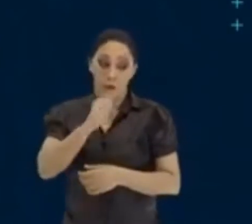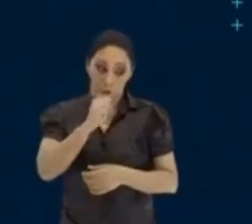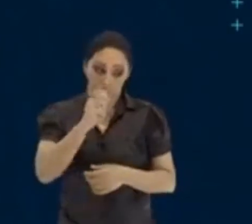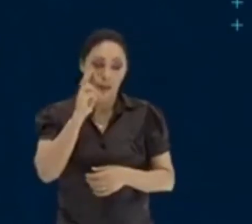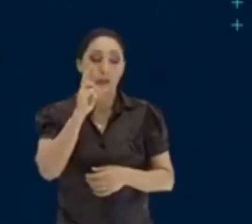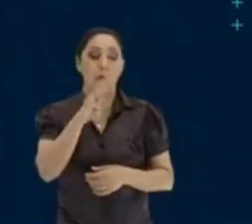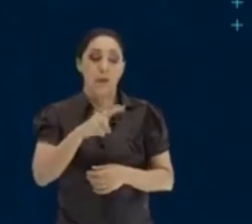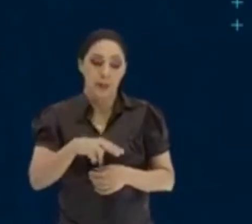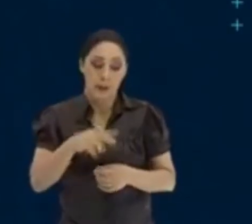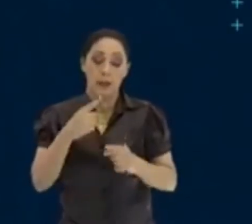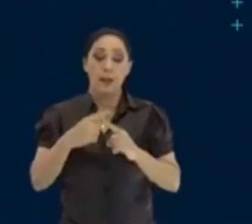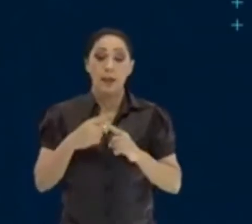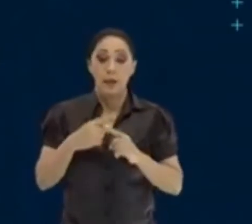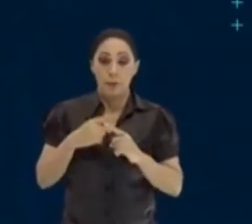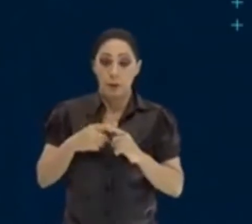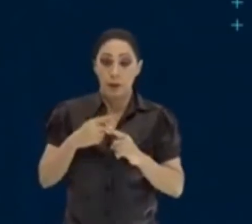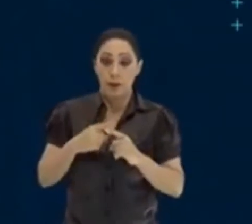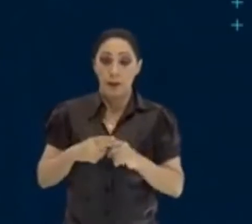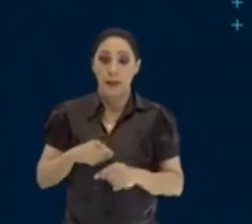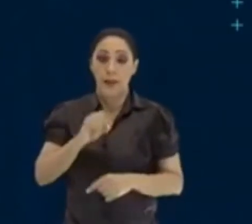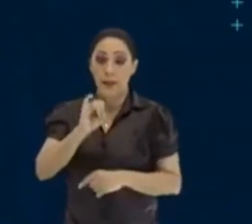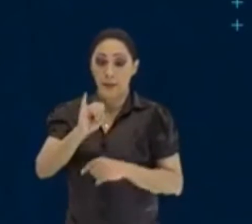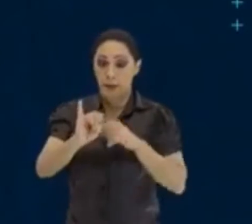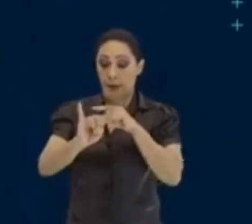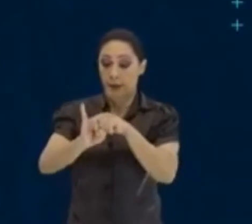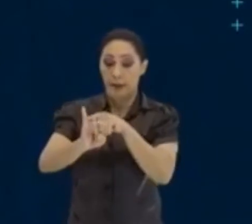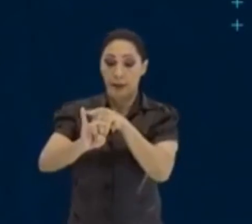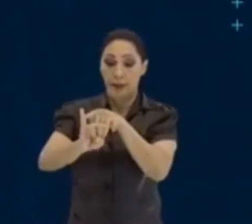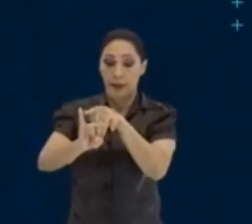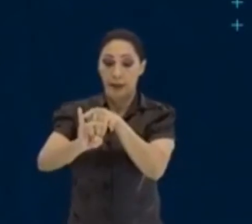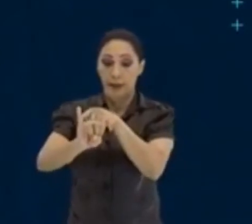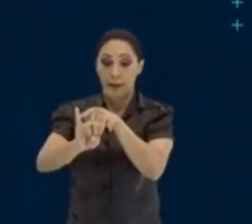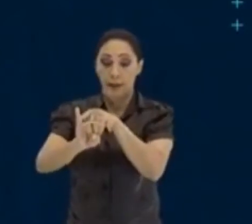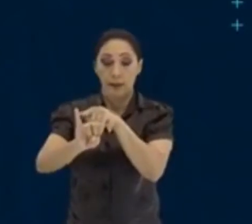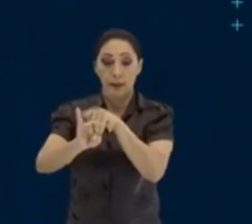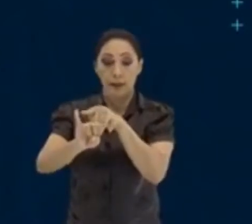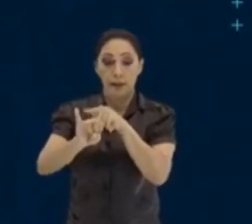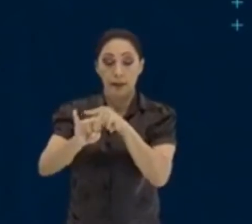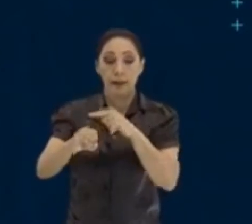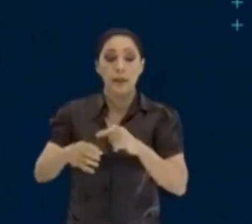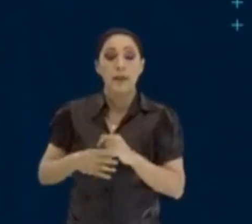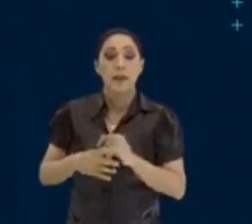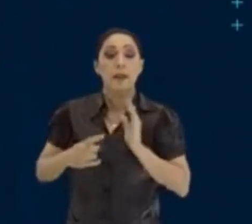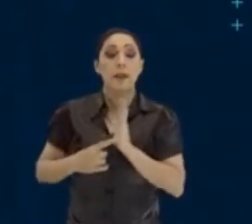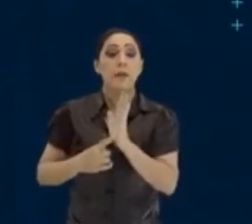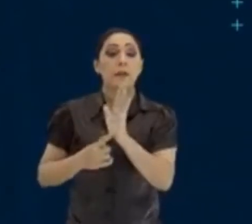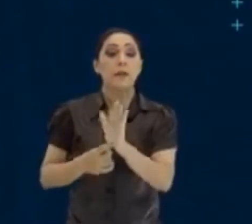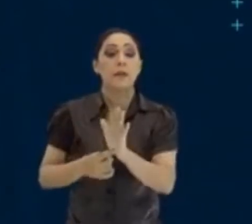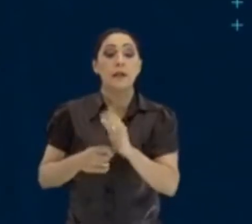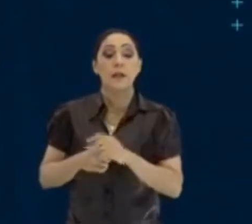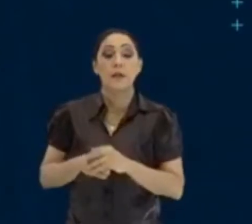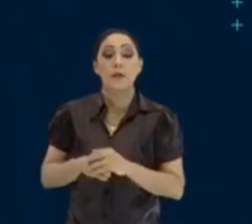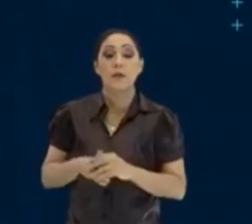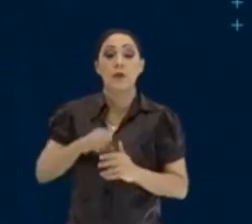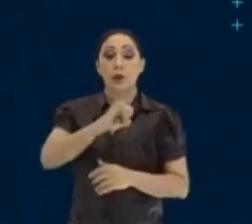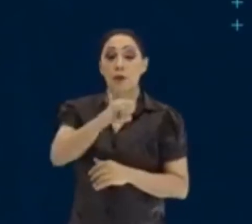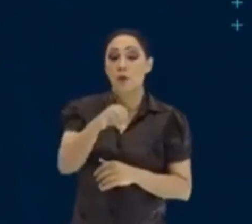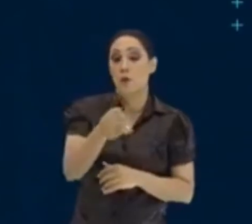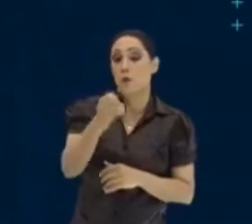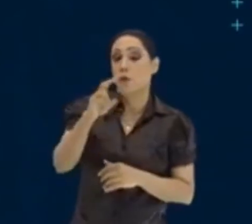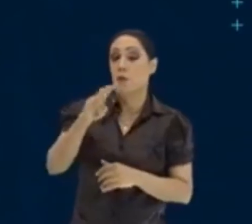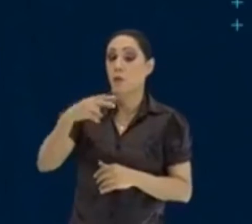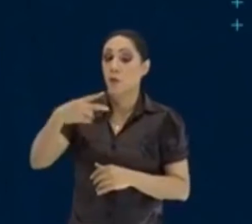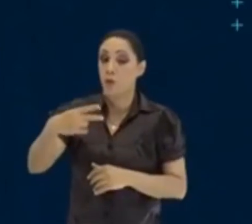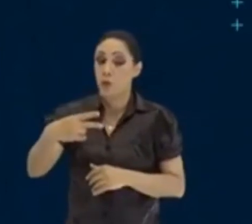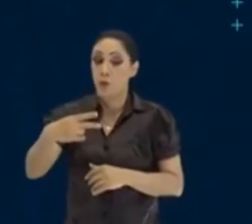Viu sim, porque esse I, bem aqui, esse I, ele está expresso, tá certo? Como, cadê o Izinho?